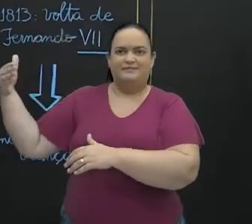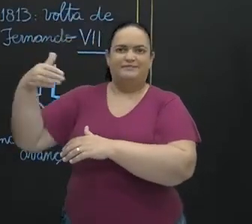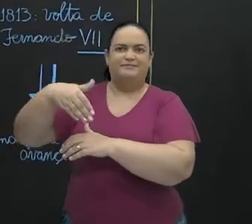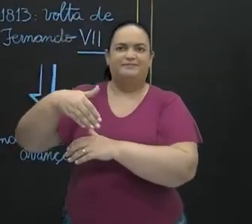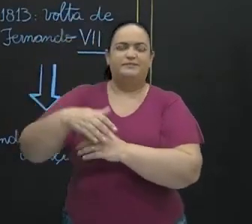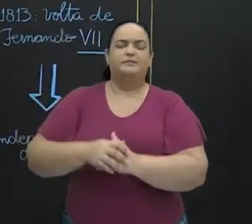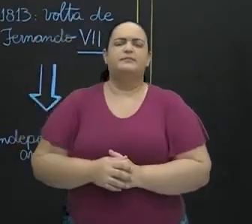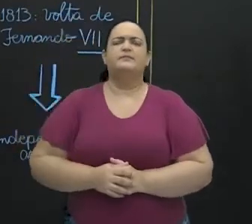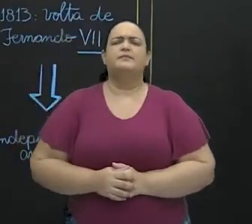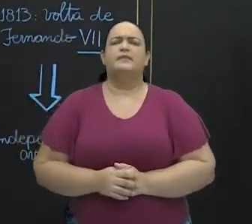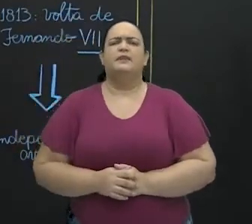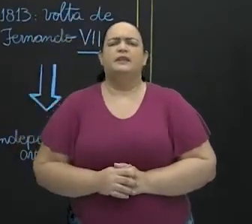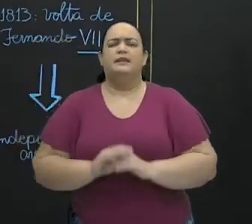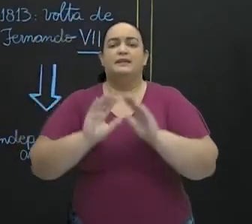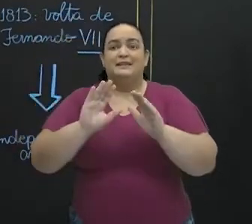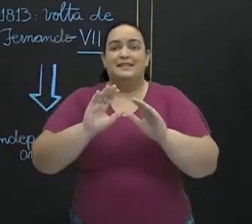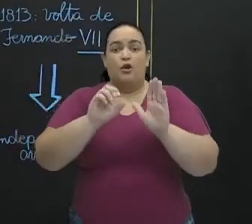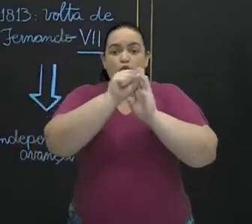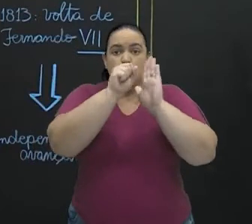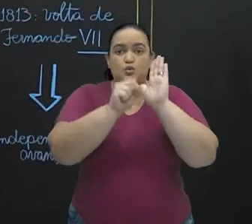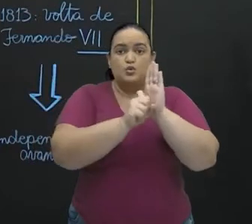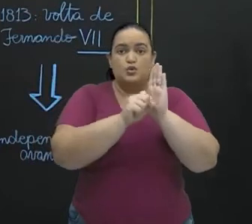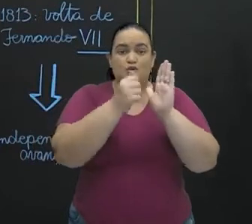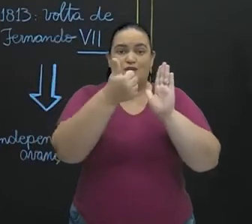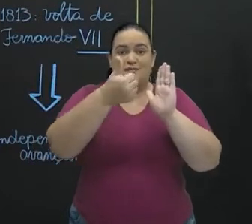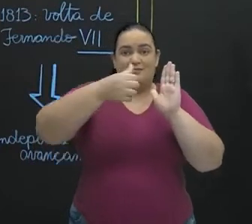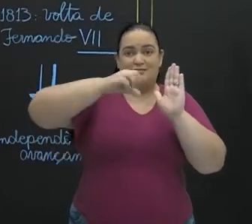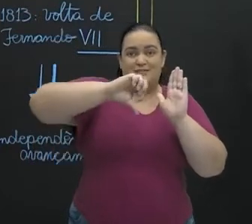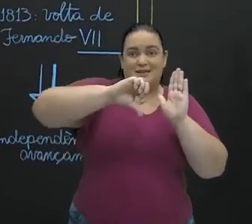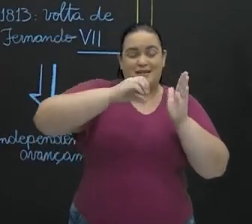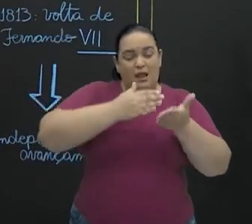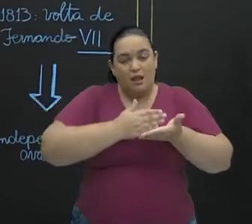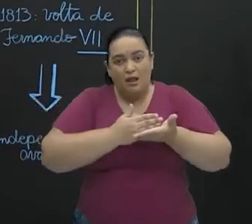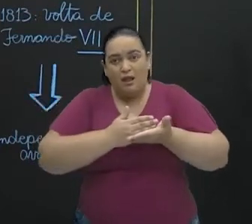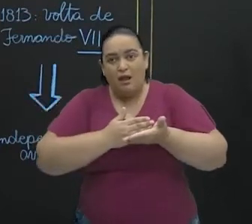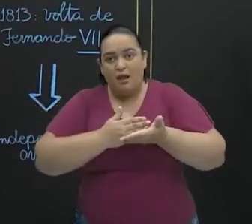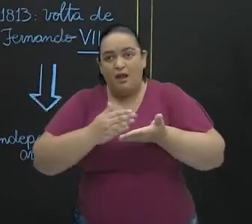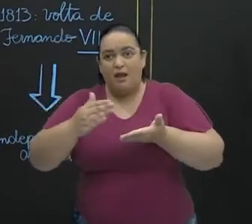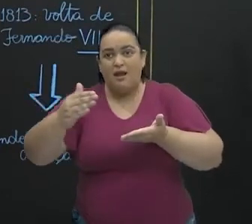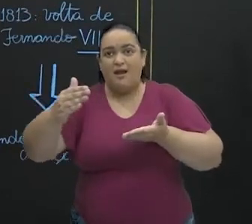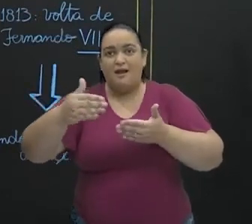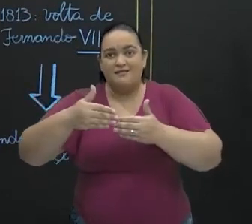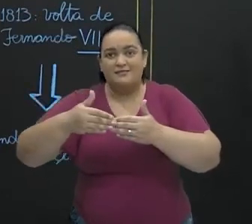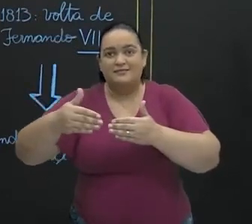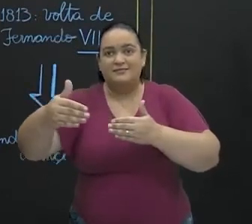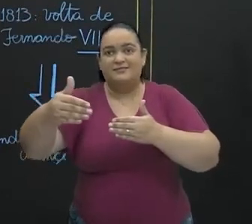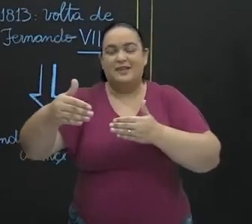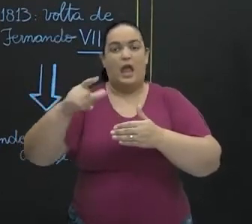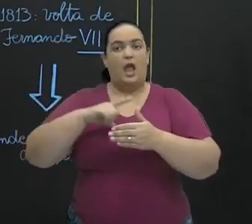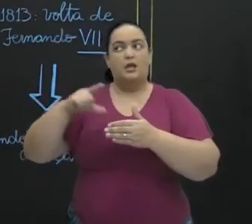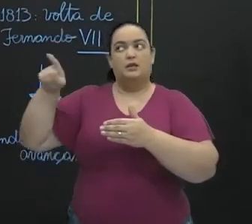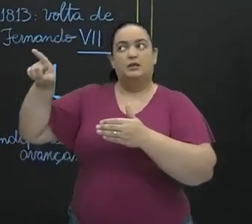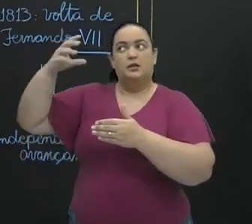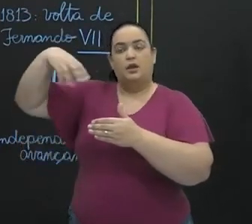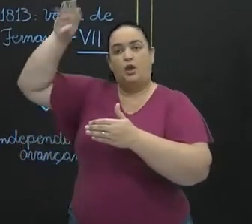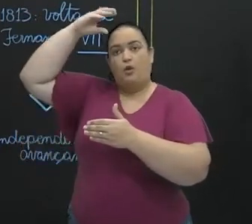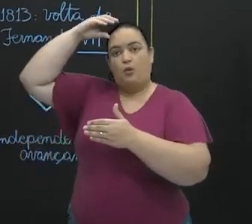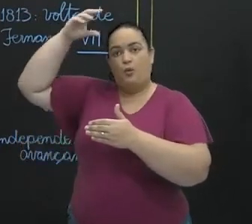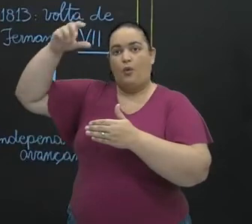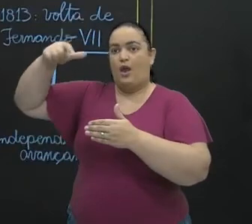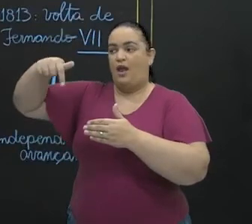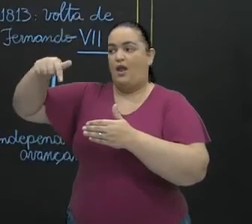A partir do início do século XIX, do afastamento de Fernando VII,